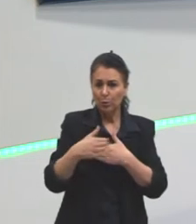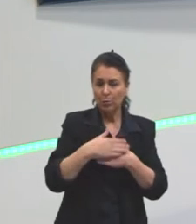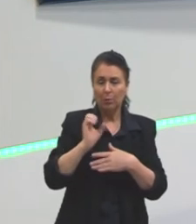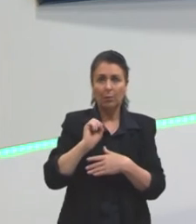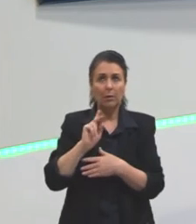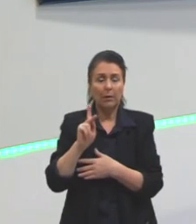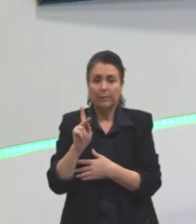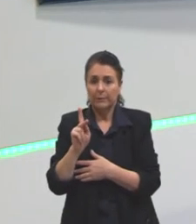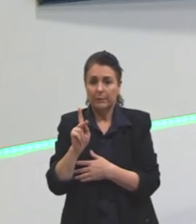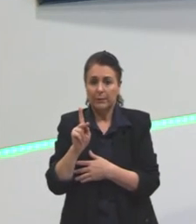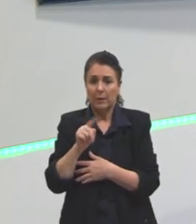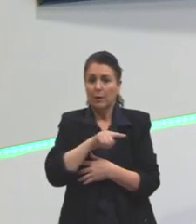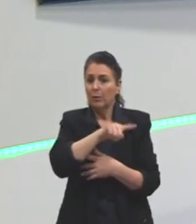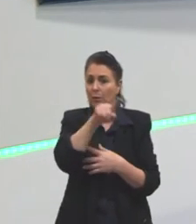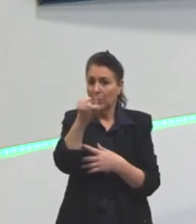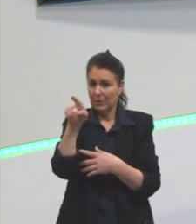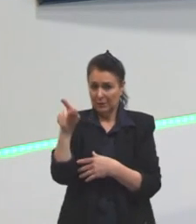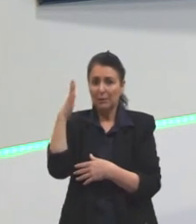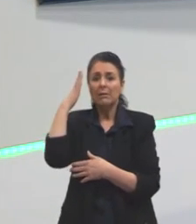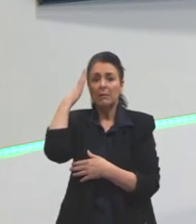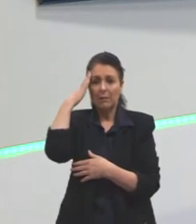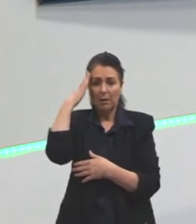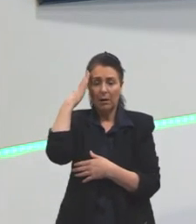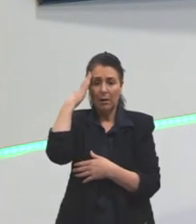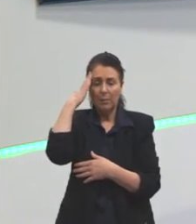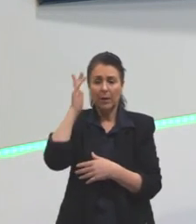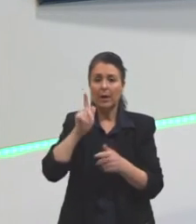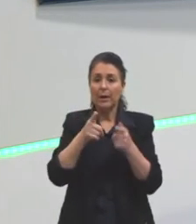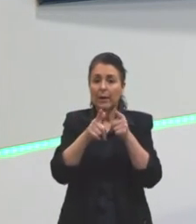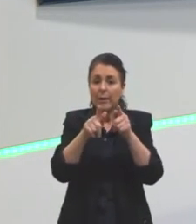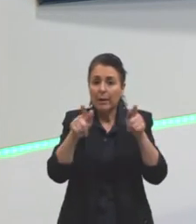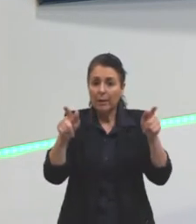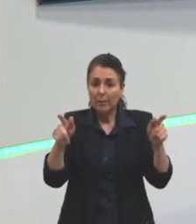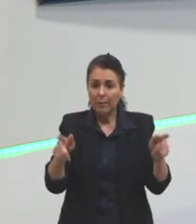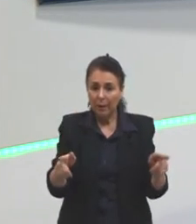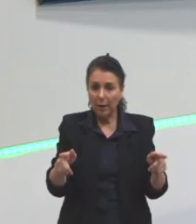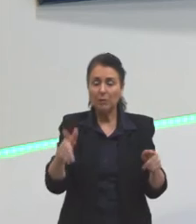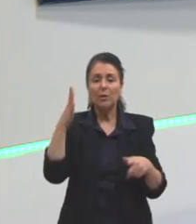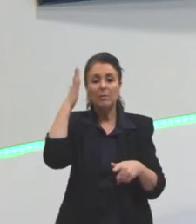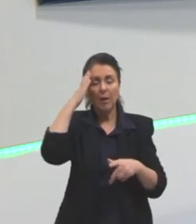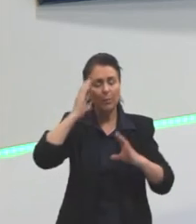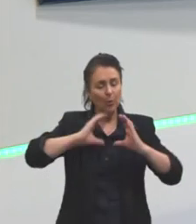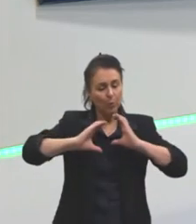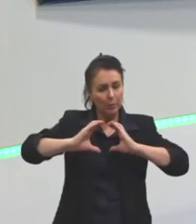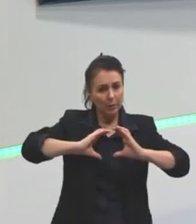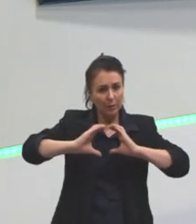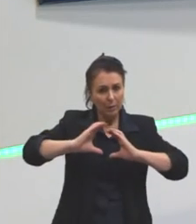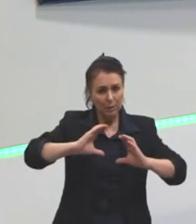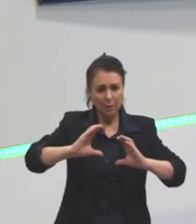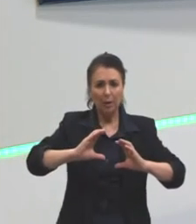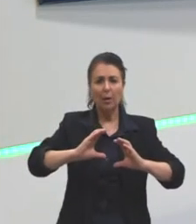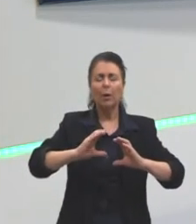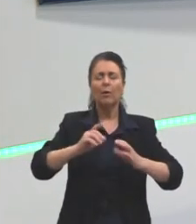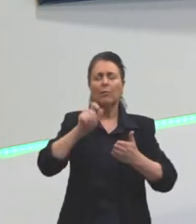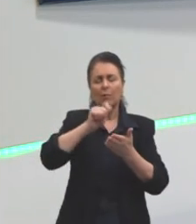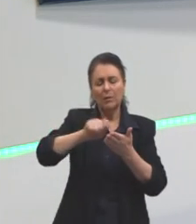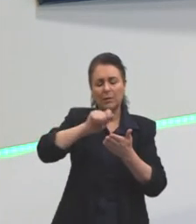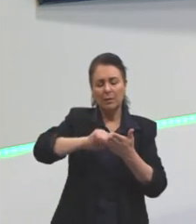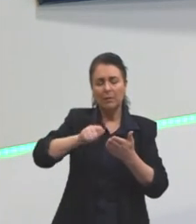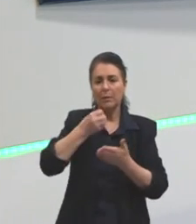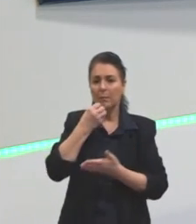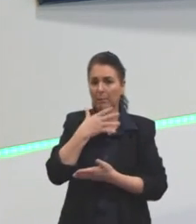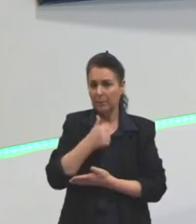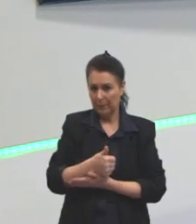vocês sabem gramática, vocês sabem se comunicar, vocês vão escrever bem.